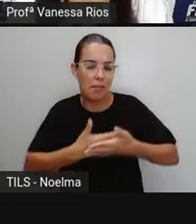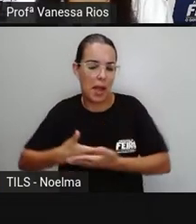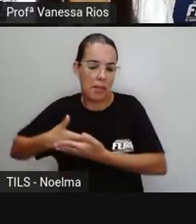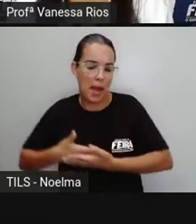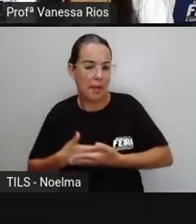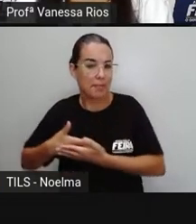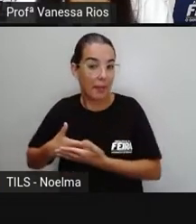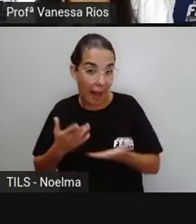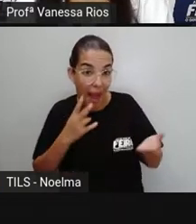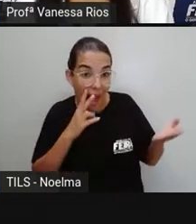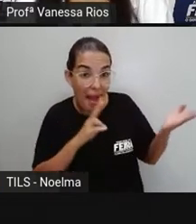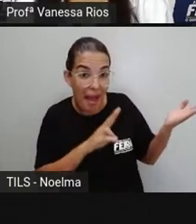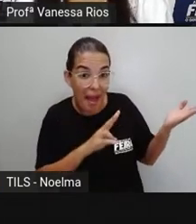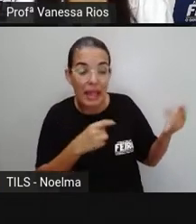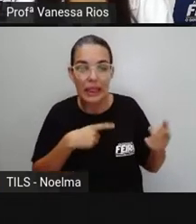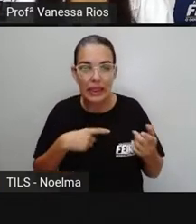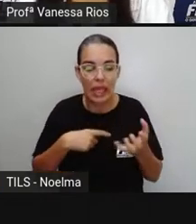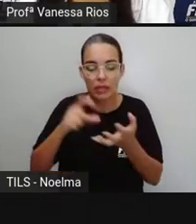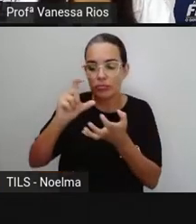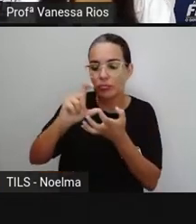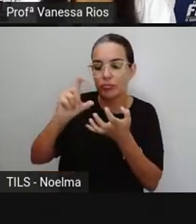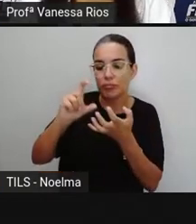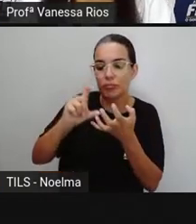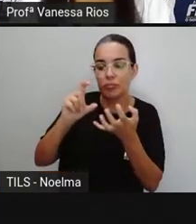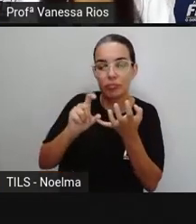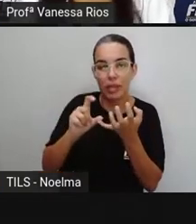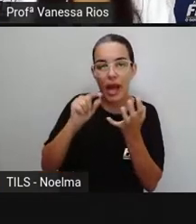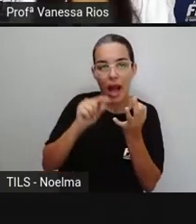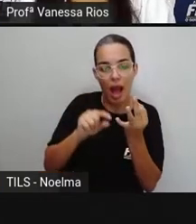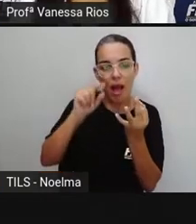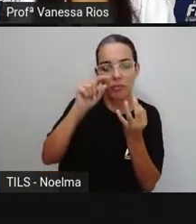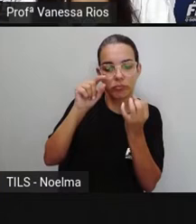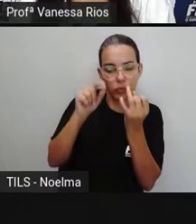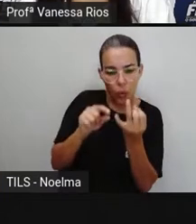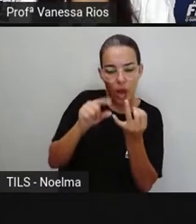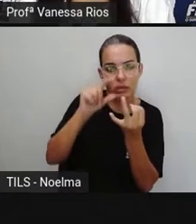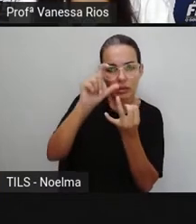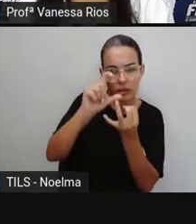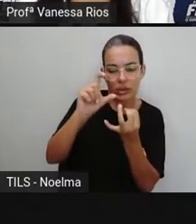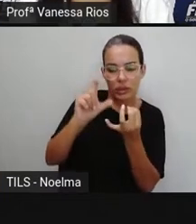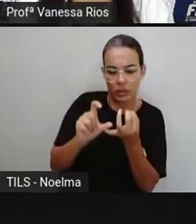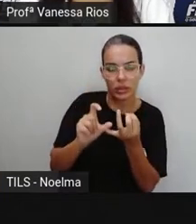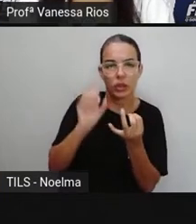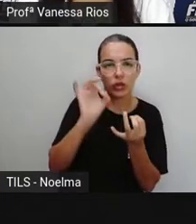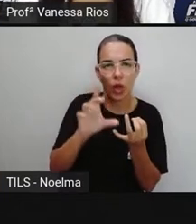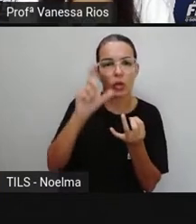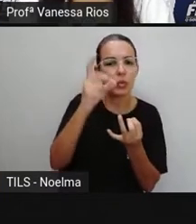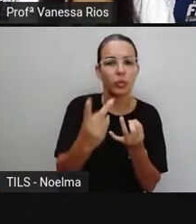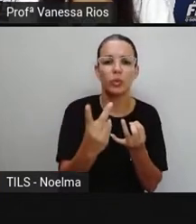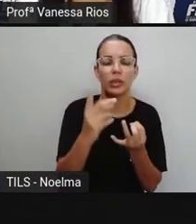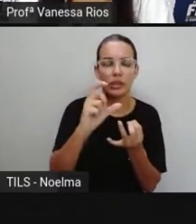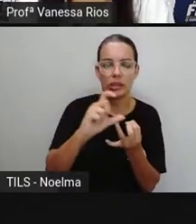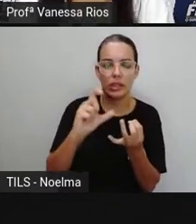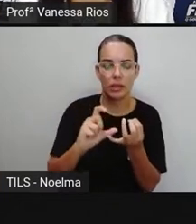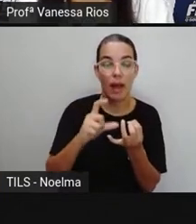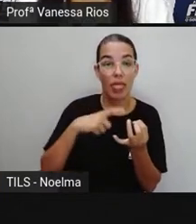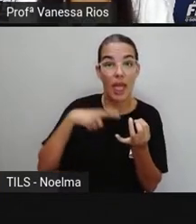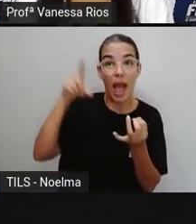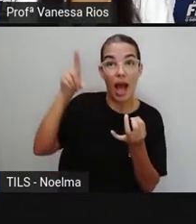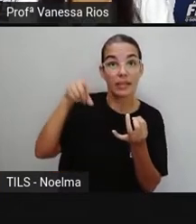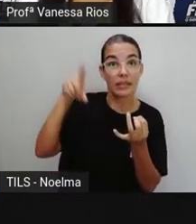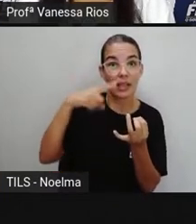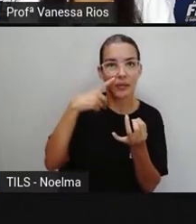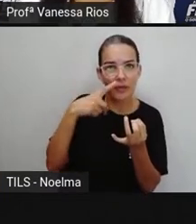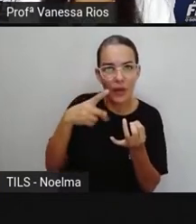bebê. Nessas palavras aí tá fácil a gente identificar a sílaba tônica, porque a gente observa a presença do acento, né?